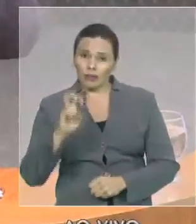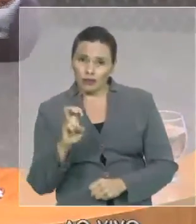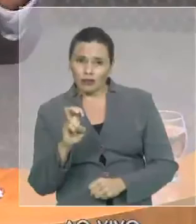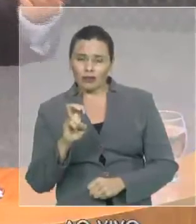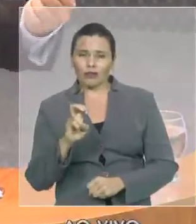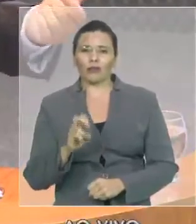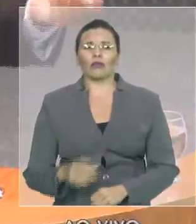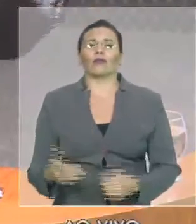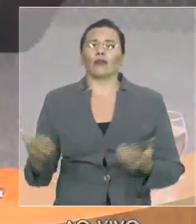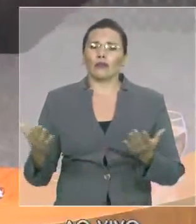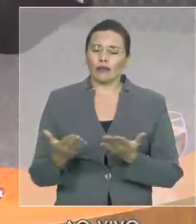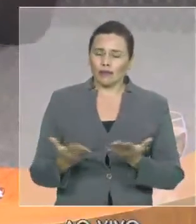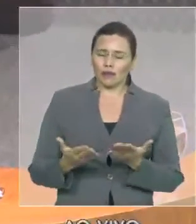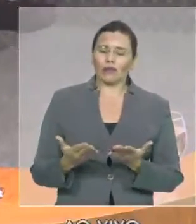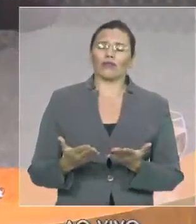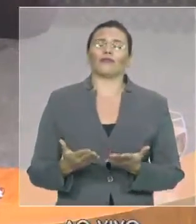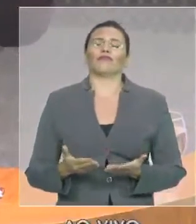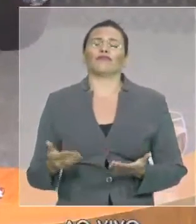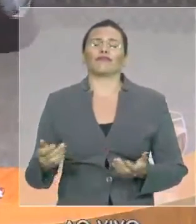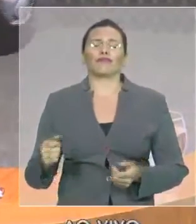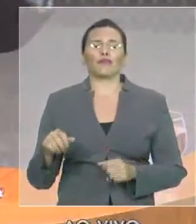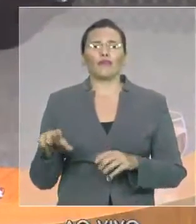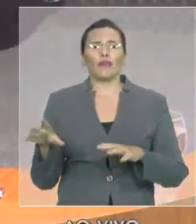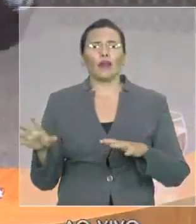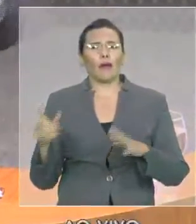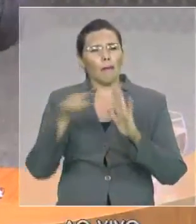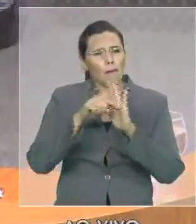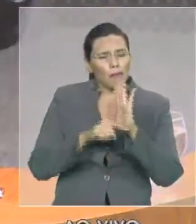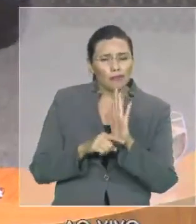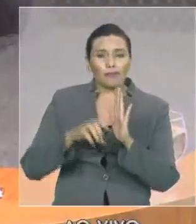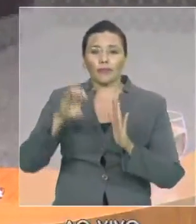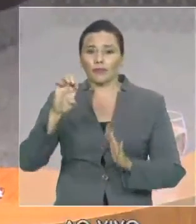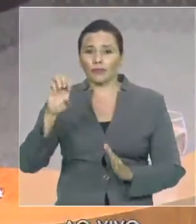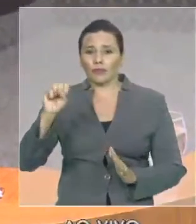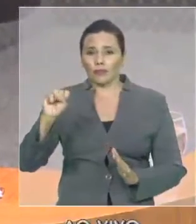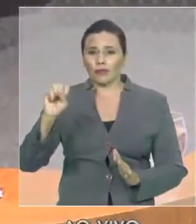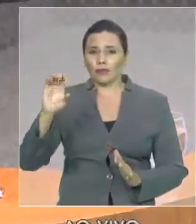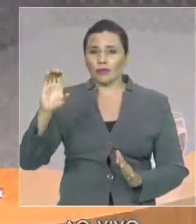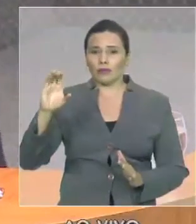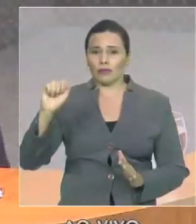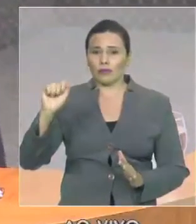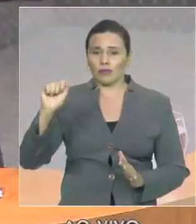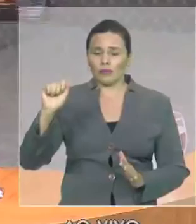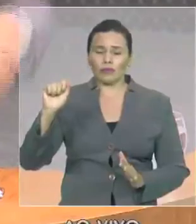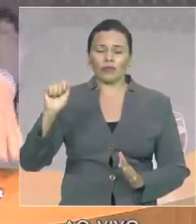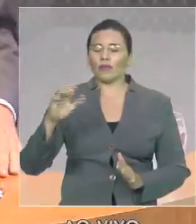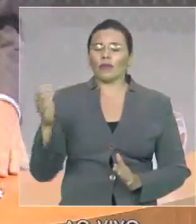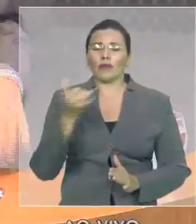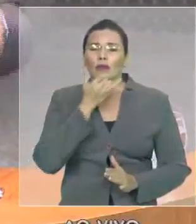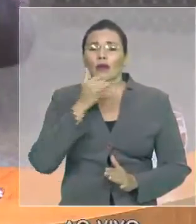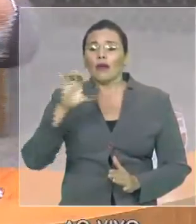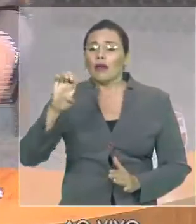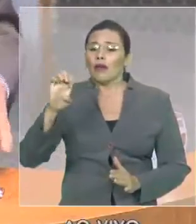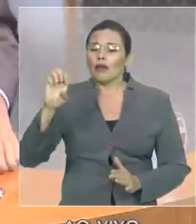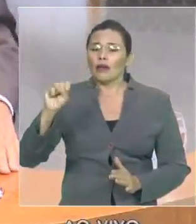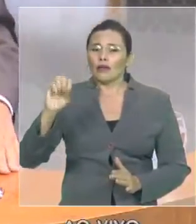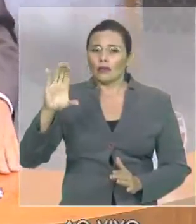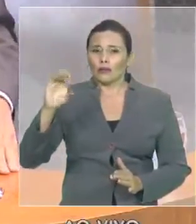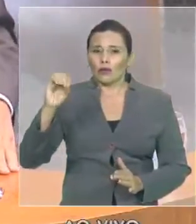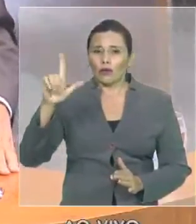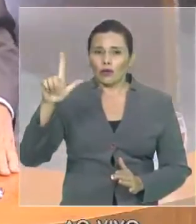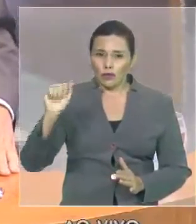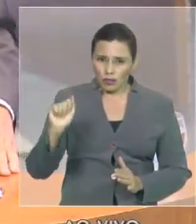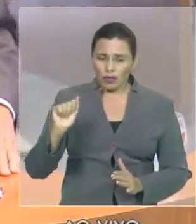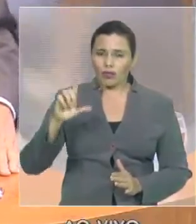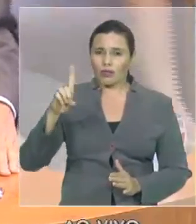programa Escola Digna que hoje envolve a licitação de cerca de 150 escolas vamos chegar até o fim do ano a 300 novas